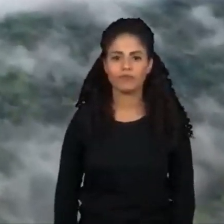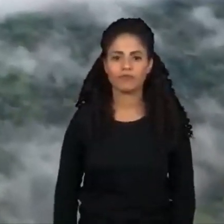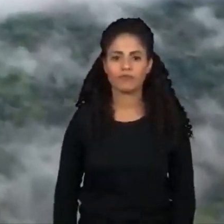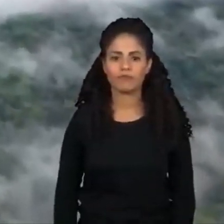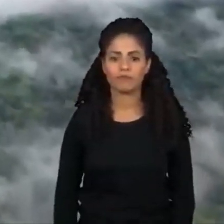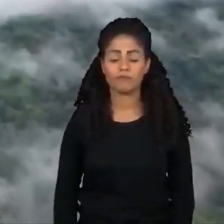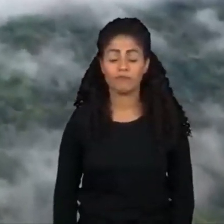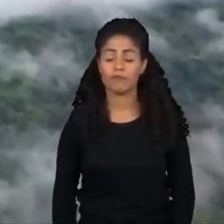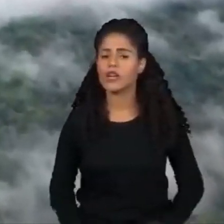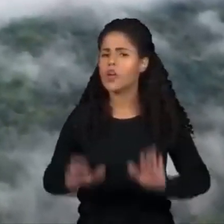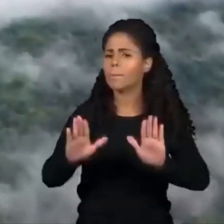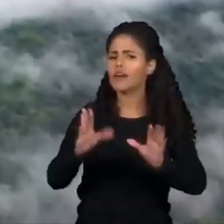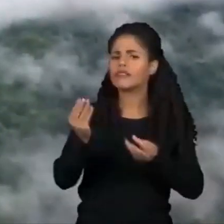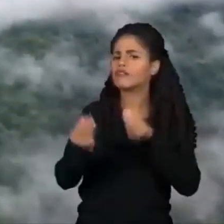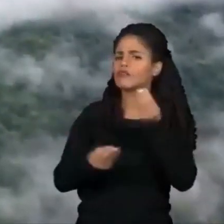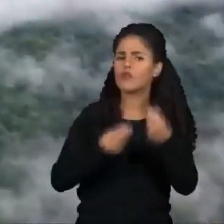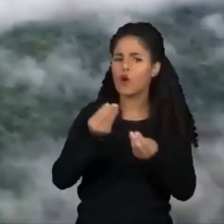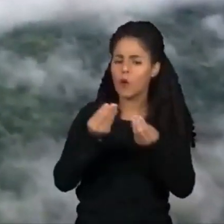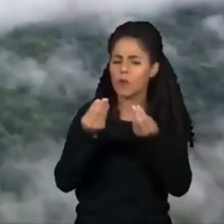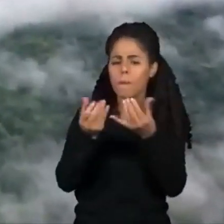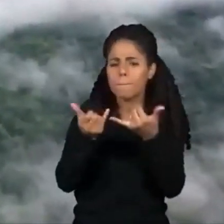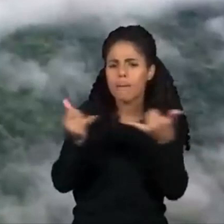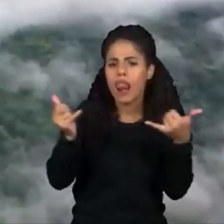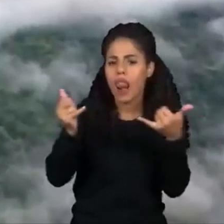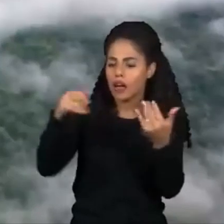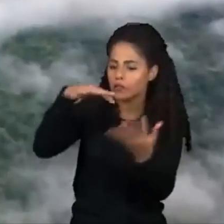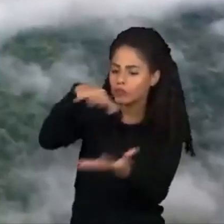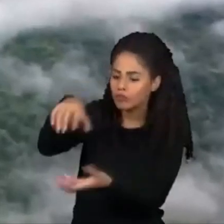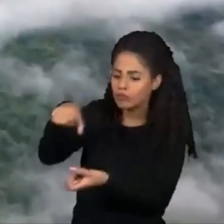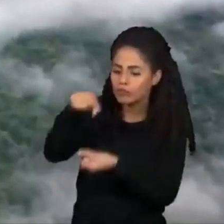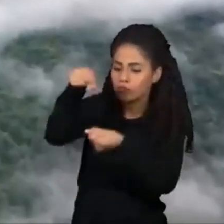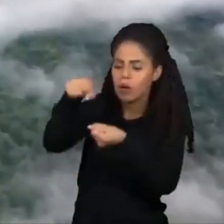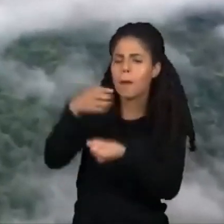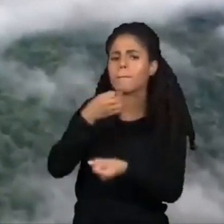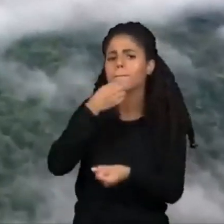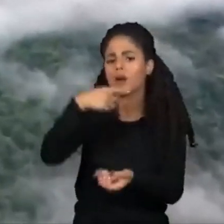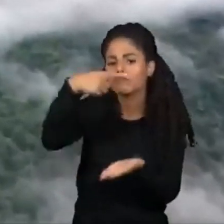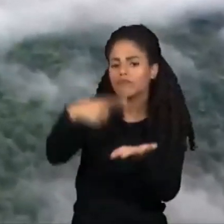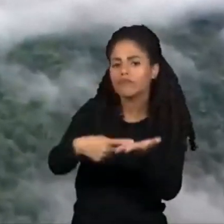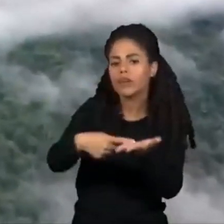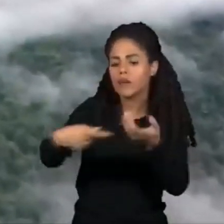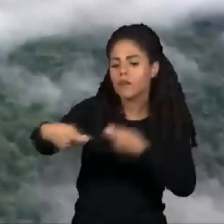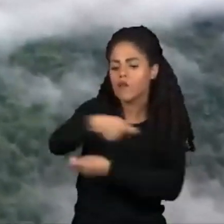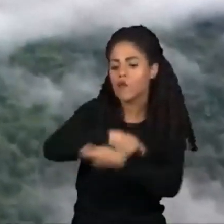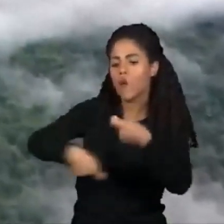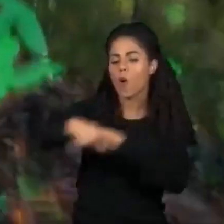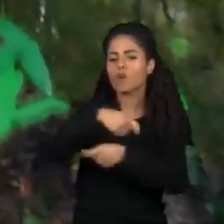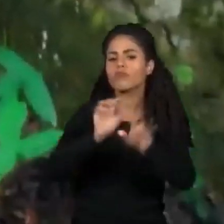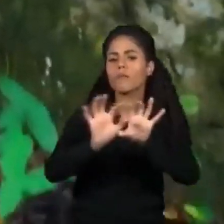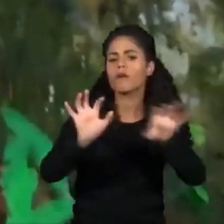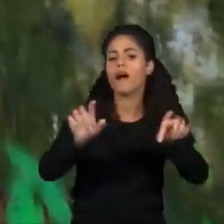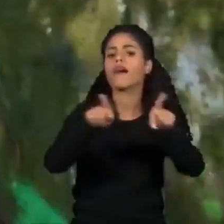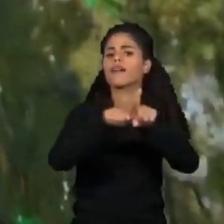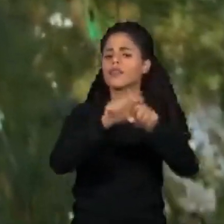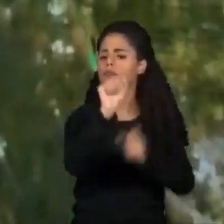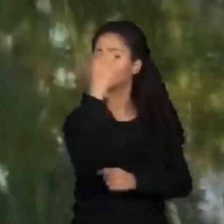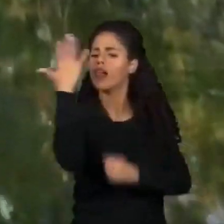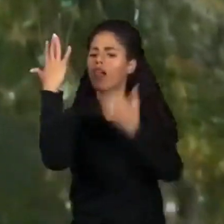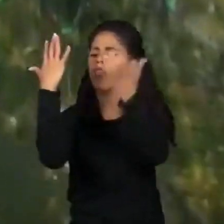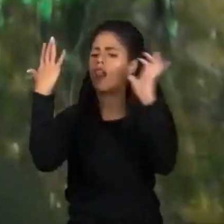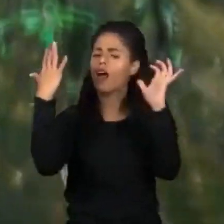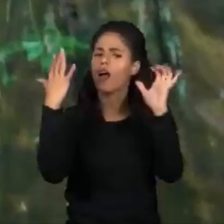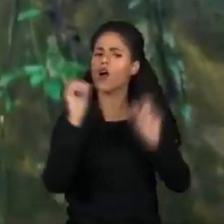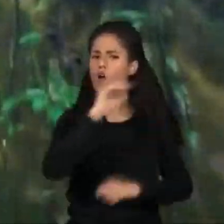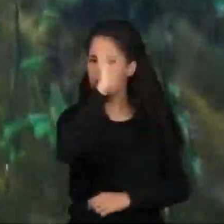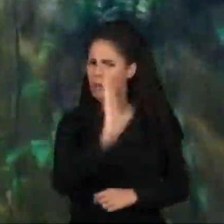Mas, para que a exportação de energia limpa seja de fato um bom negócio para a economia e o meio ambiente, o Brasil precisa